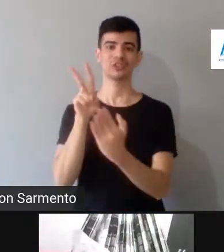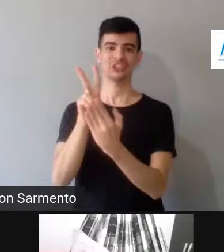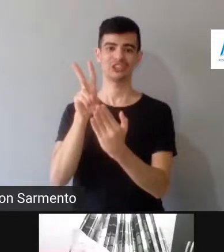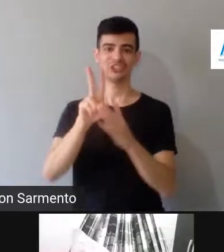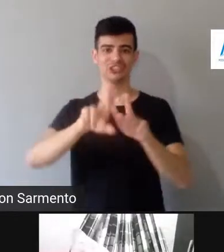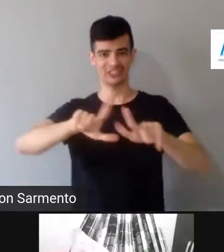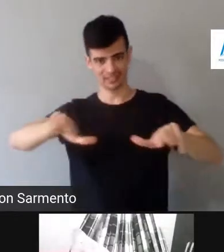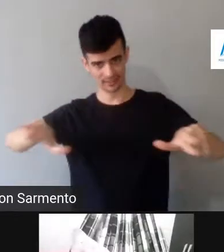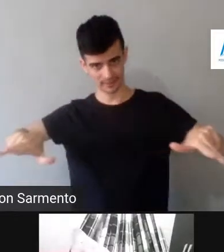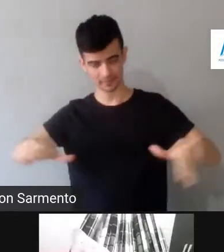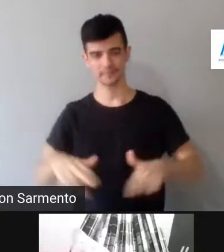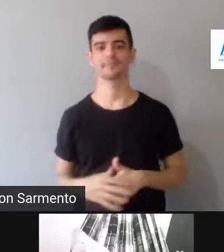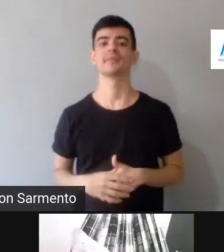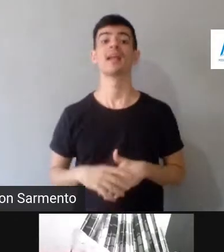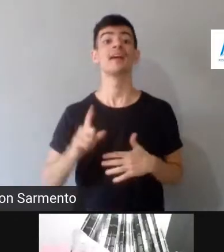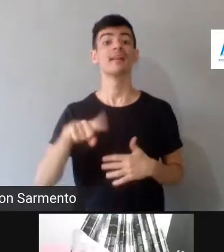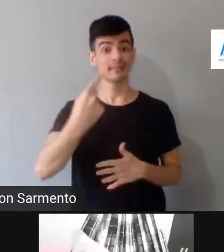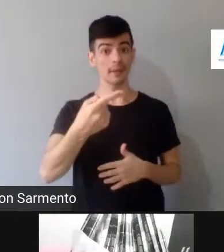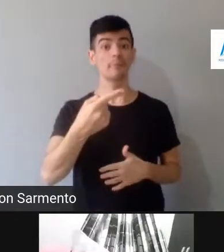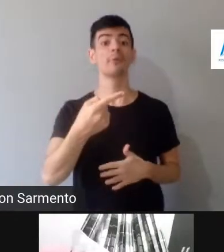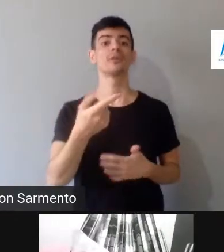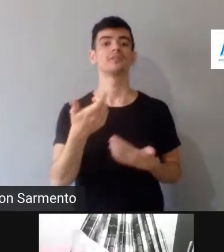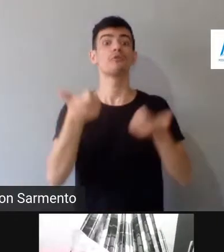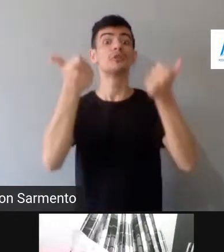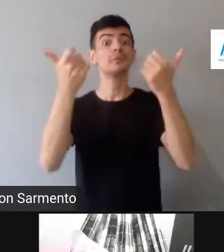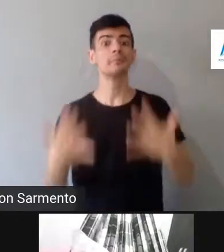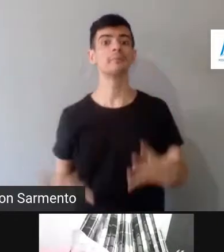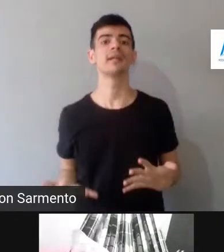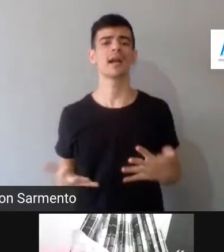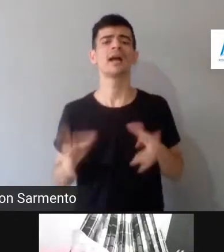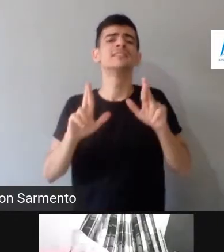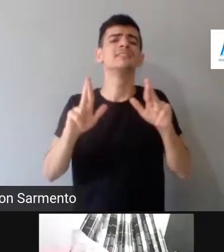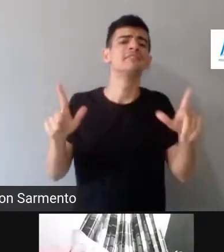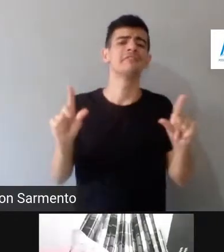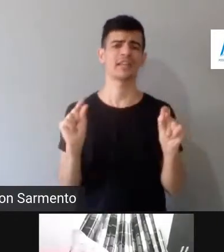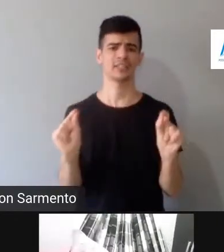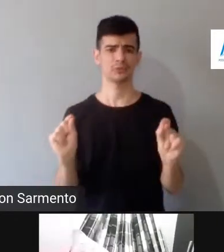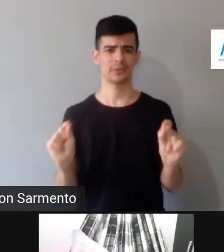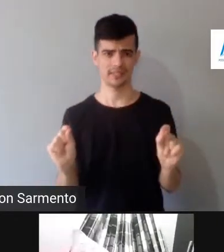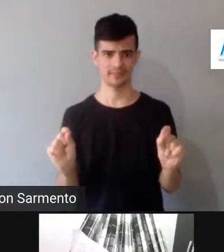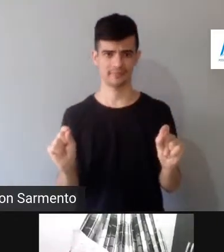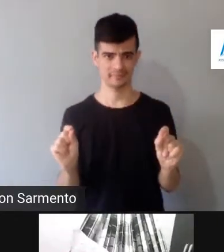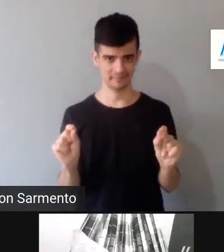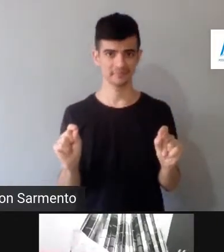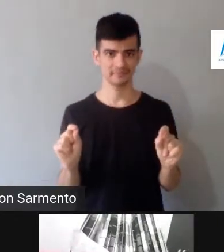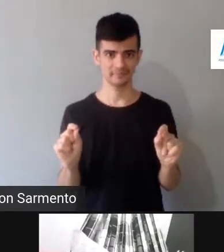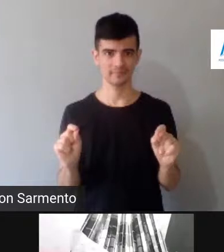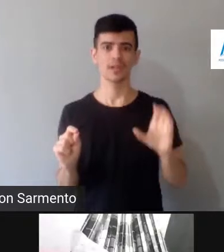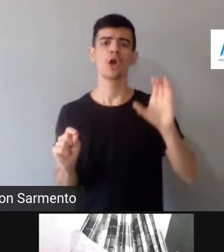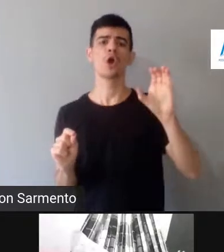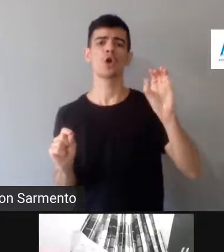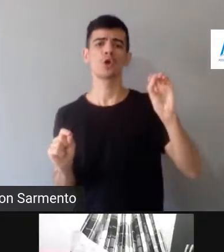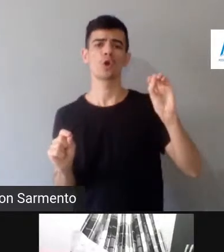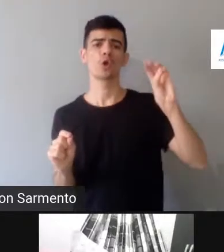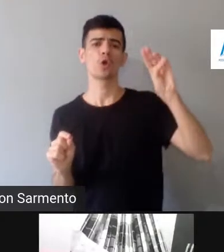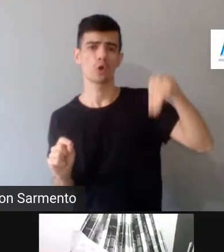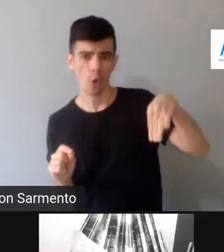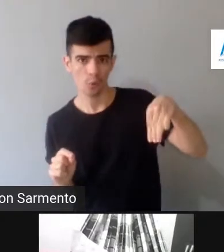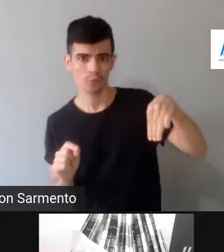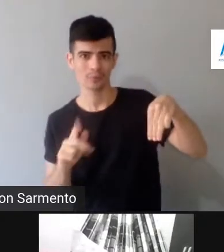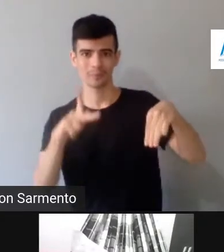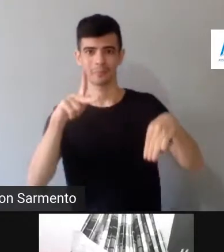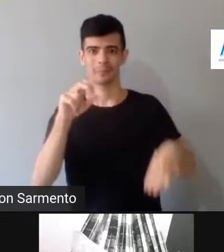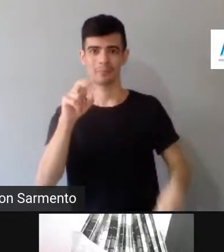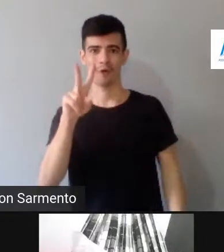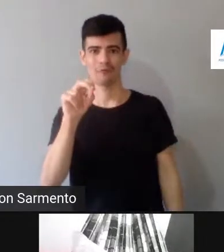me propor a dizer, então, o que seria diferente, por que é diferente com povos indígenas, e o que seria